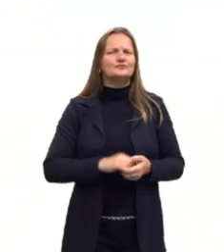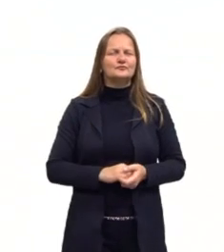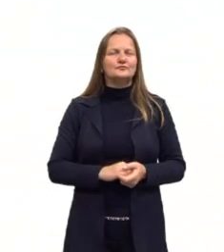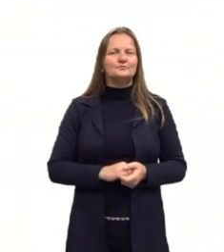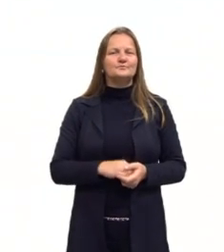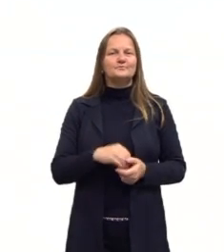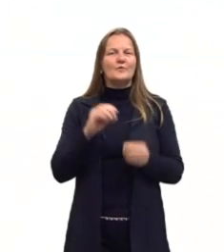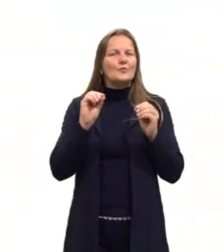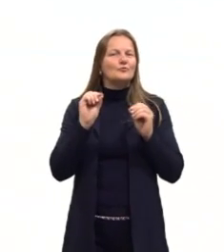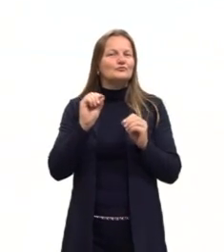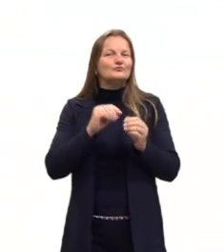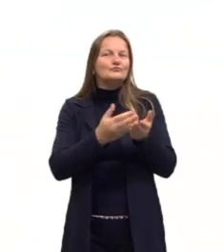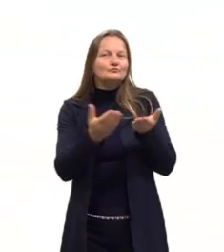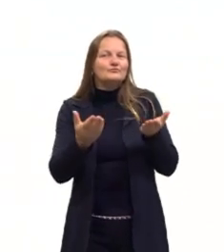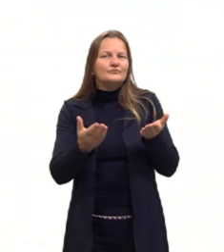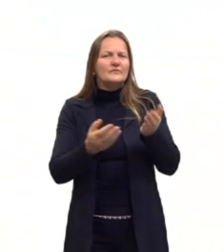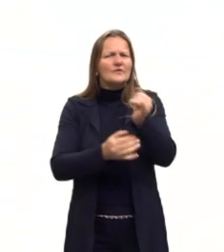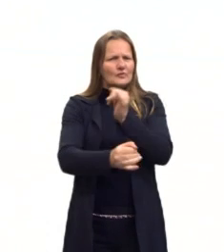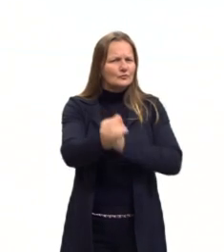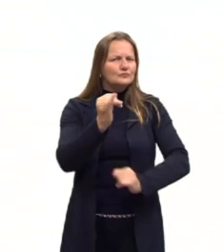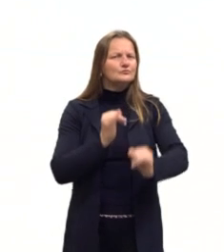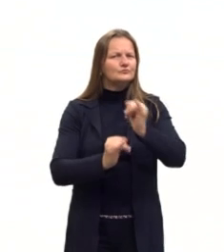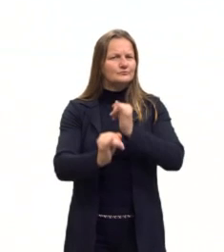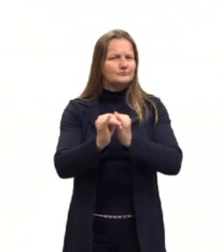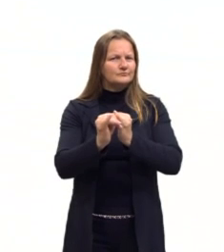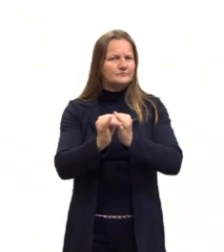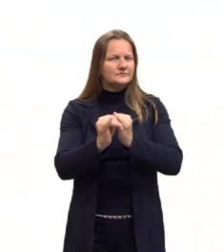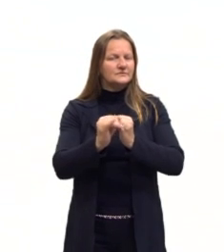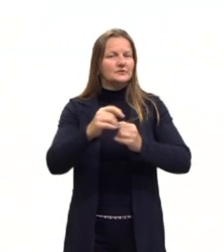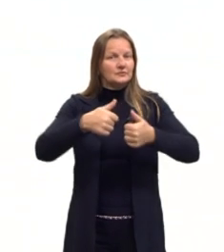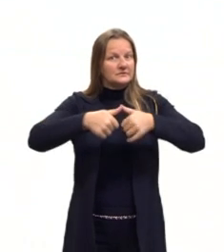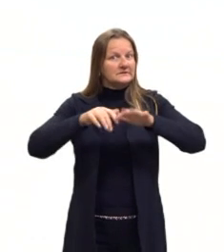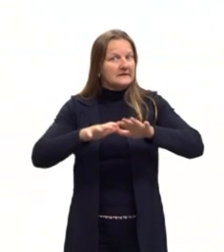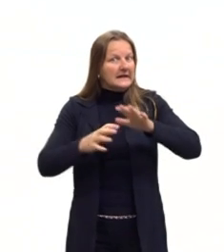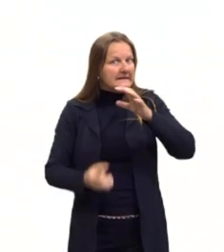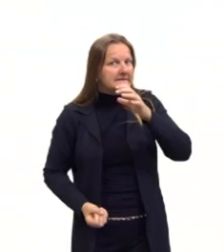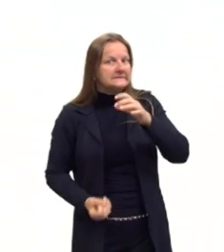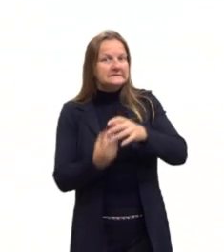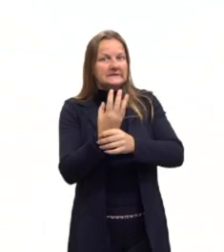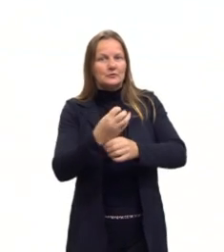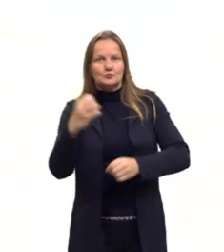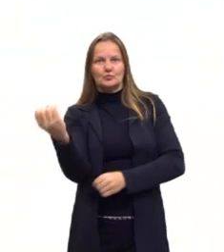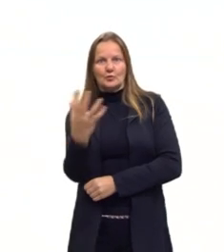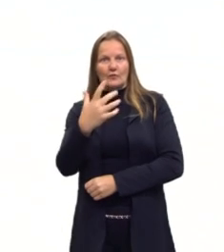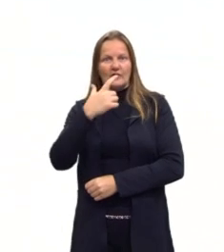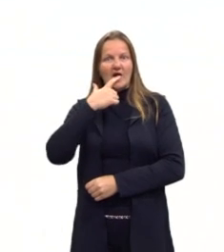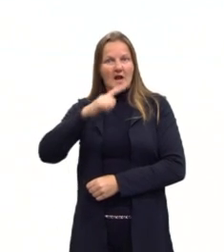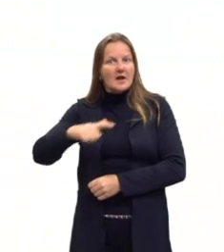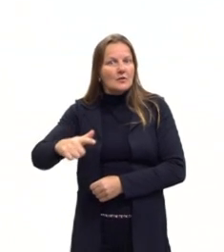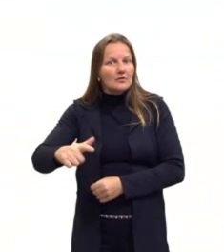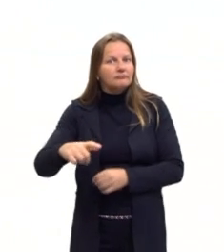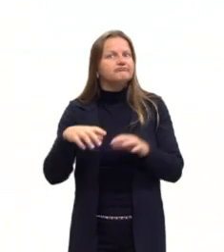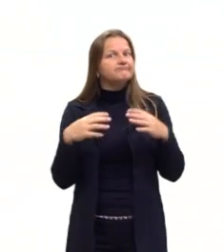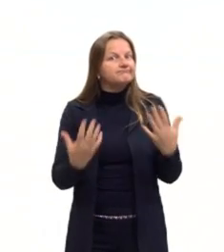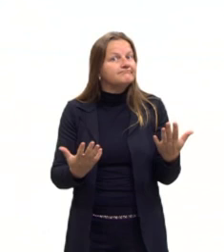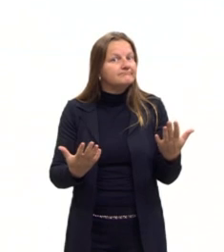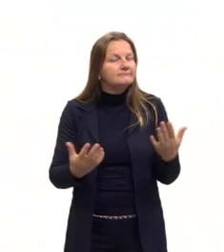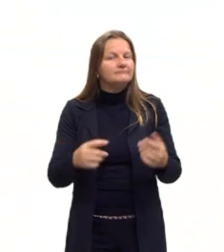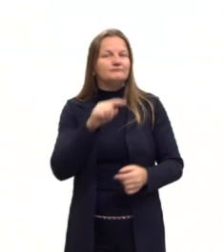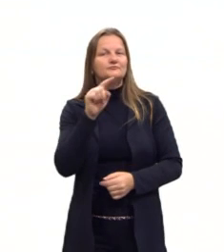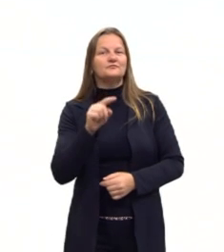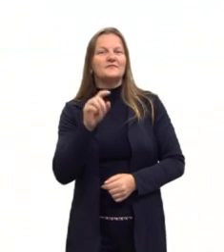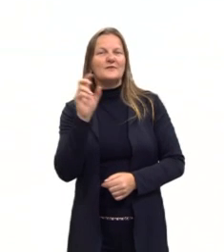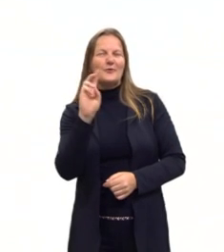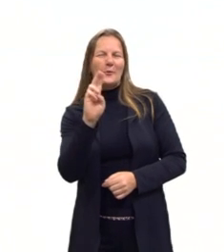pergunta. A internet, ela está criando aí uma nova língua, o que a gente poderia chamar